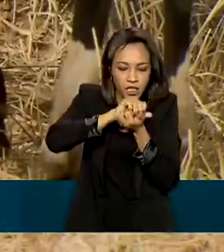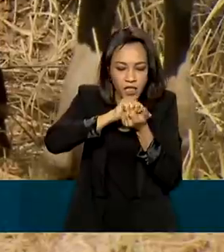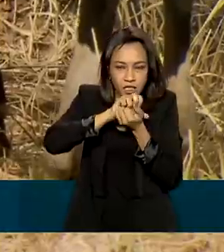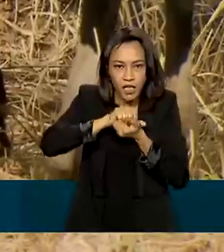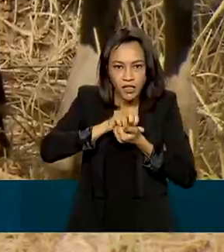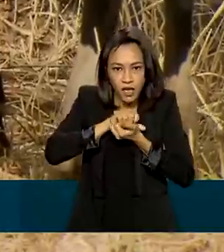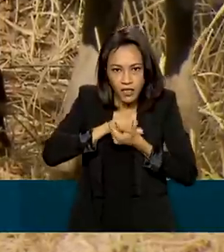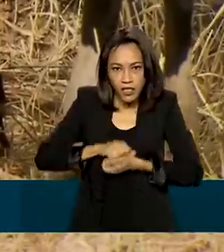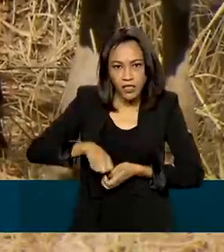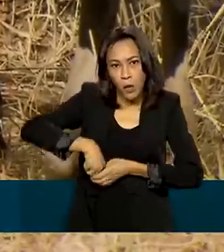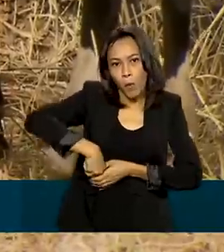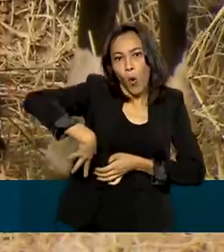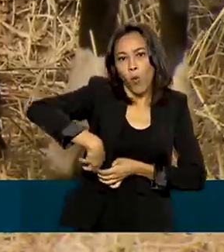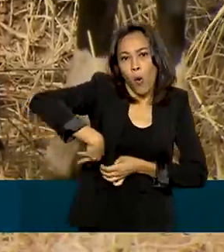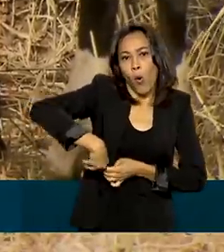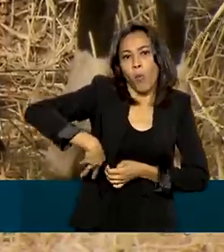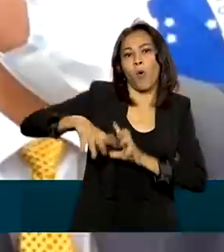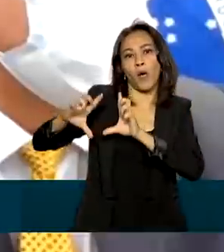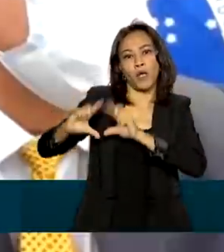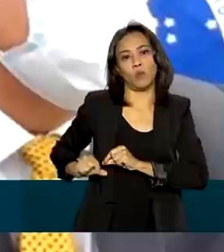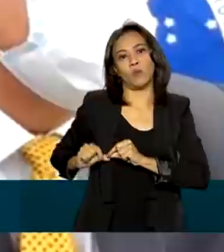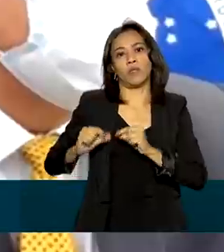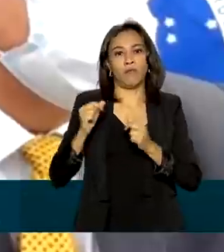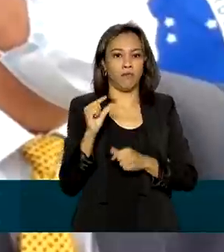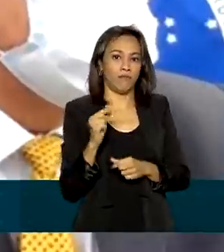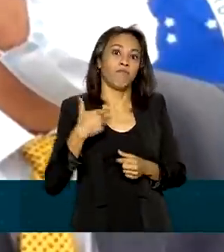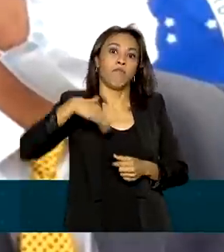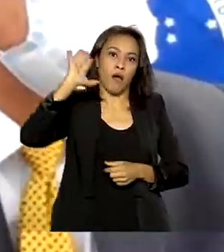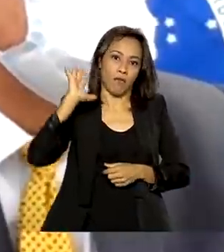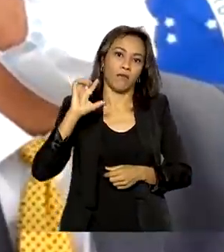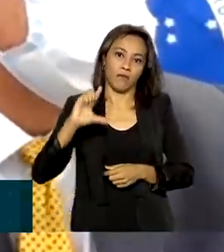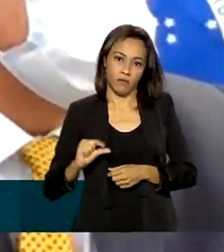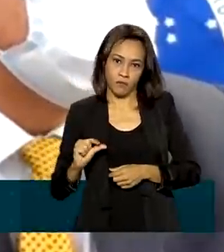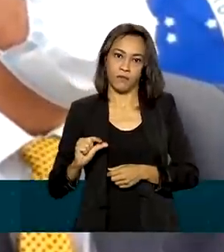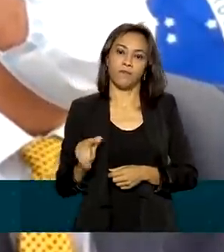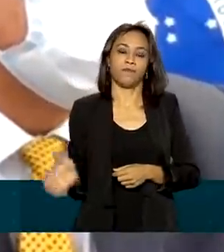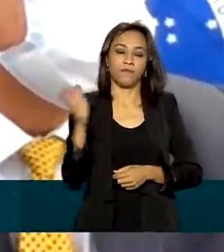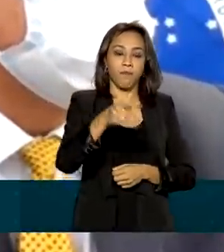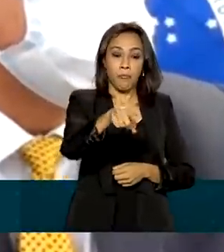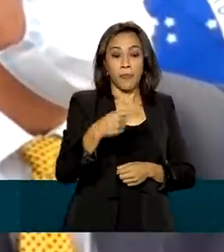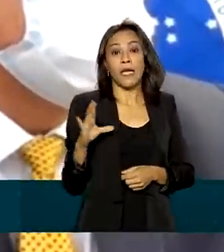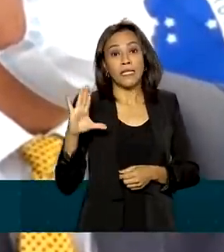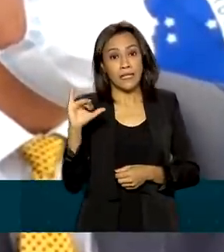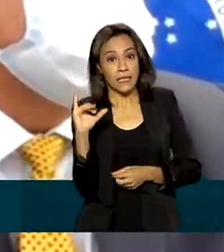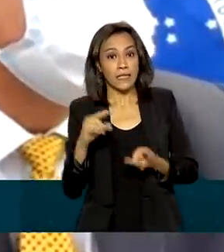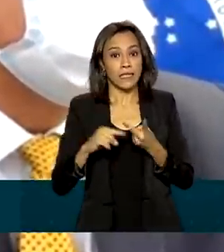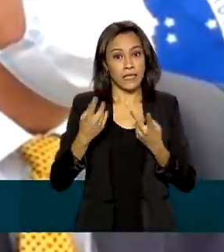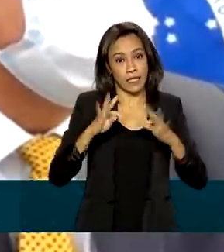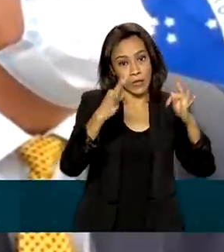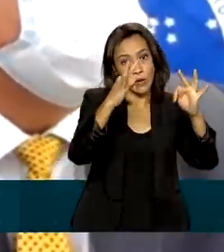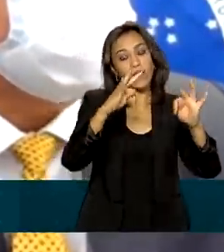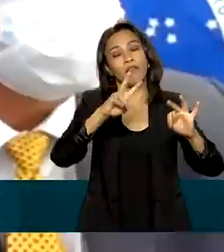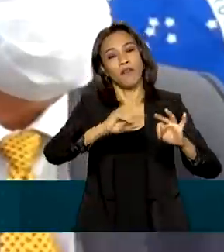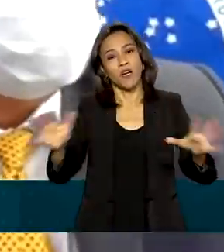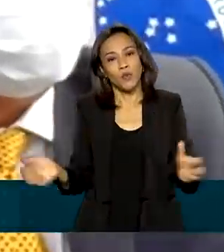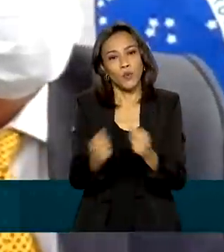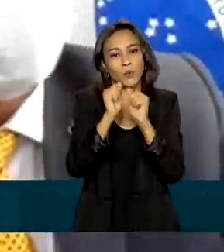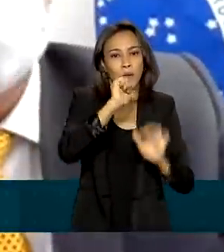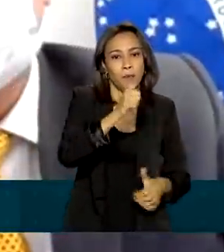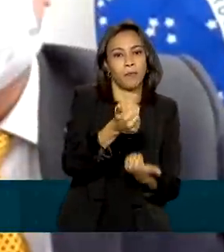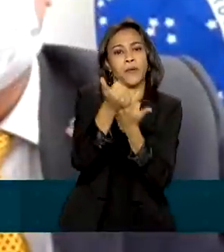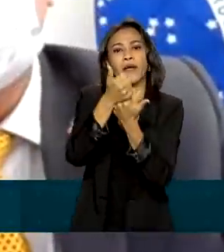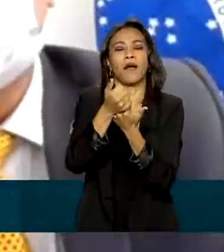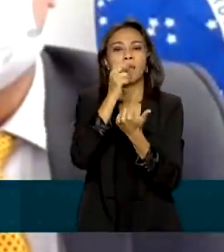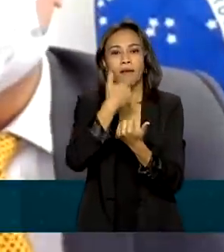menos gás metano na atmosfera. A ciência, a tecnologia e inovação vão estar ao lado, mais uma vez, do produtor brasileiro. E eu